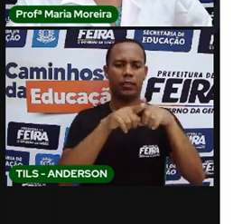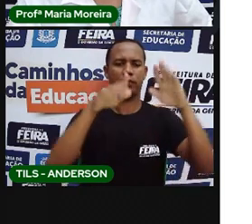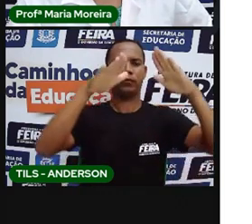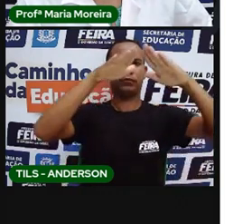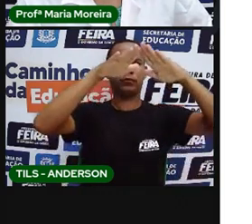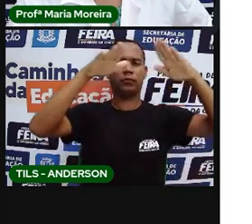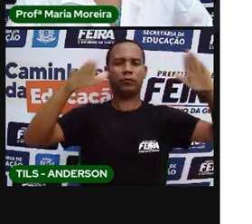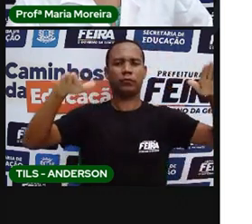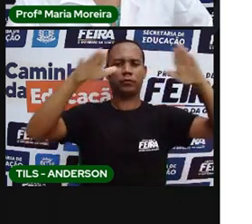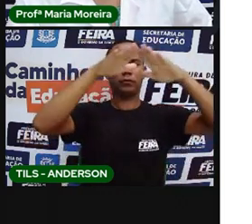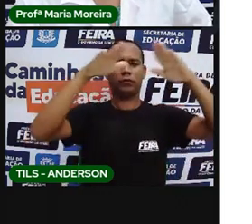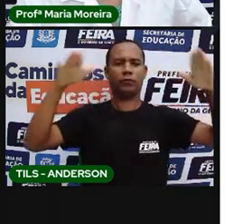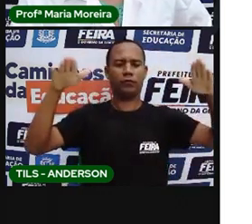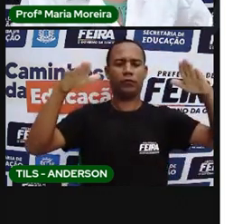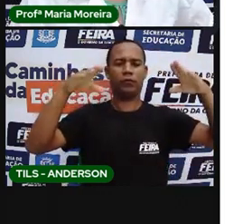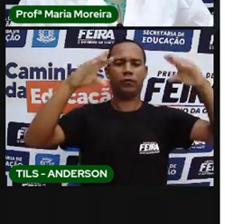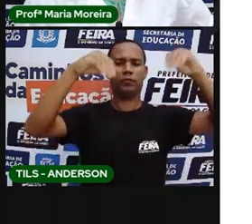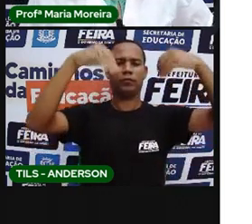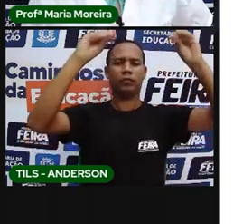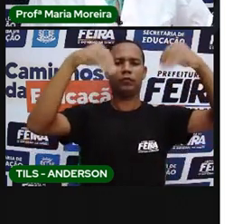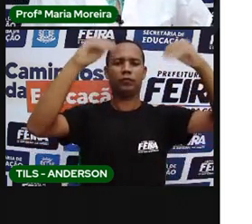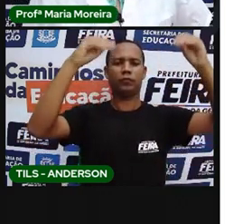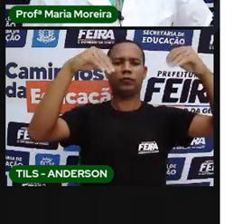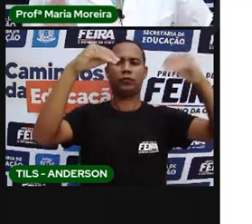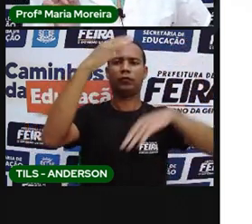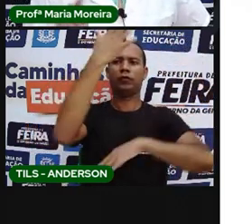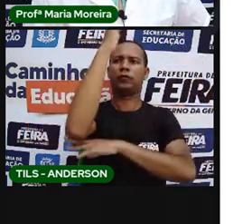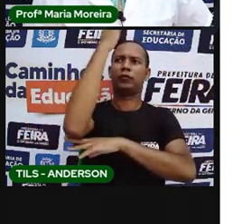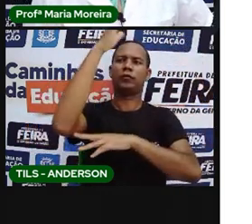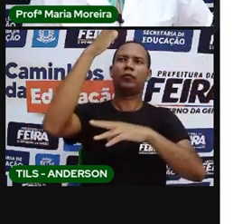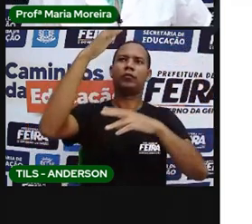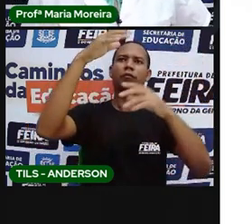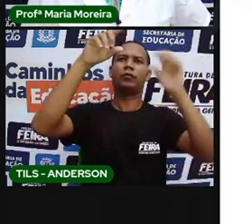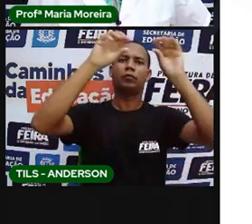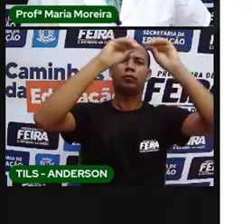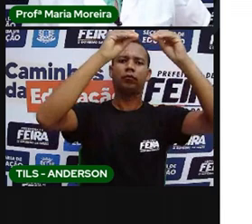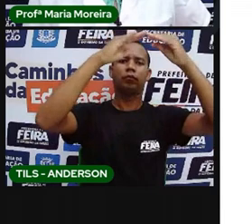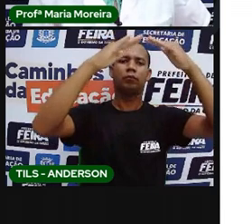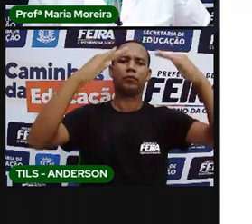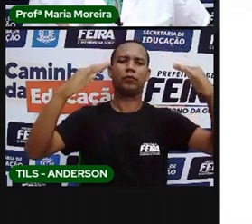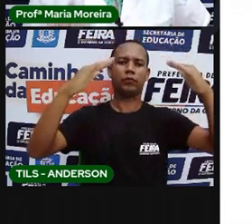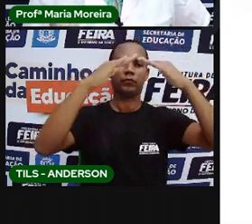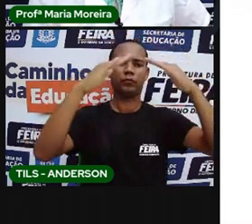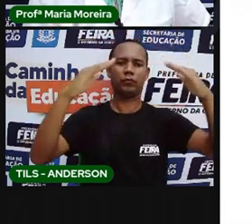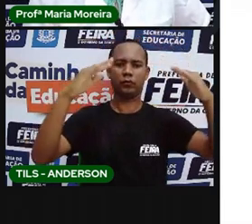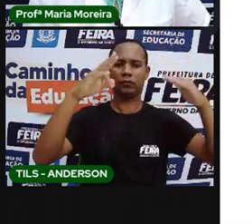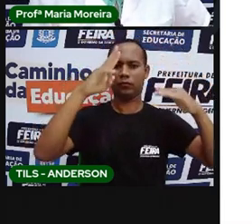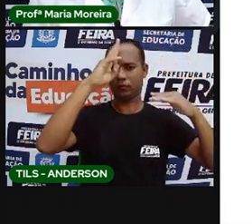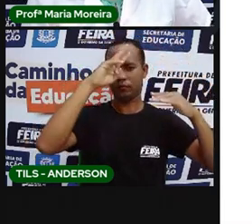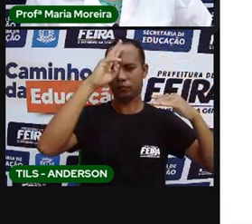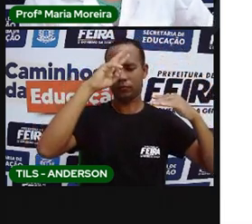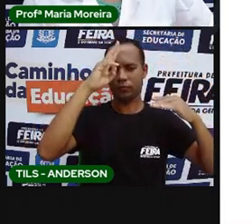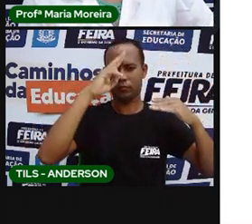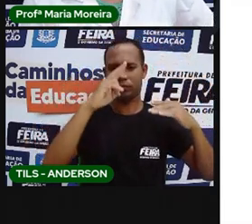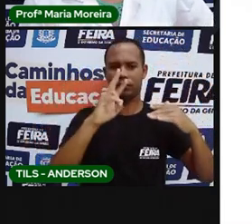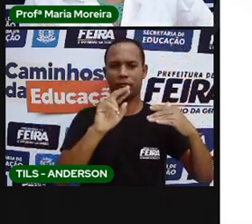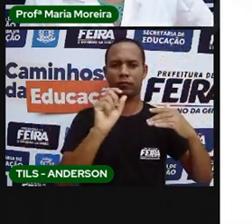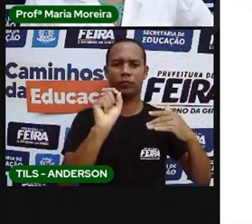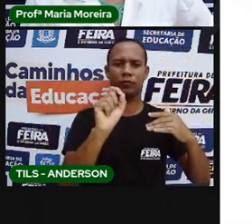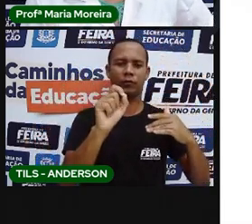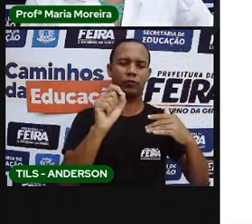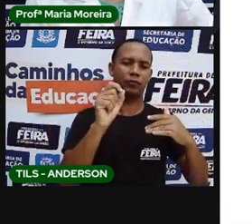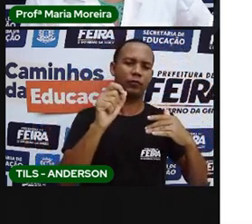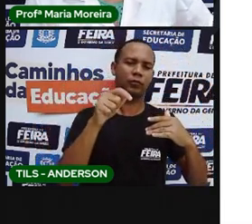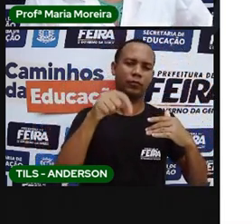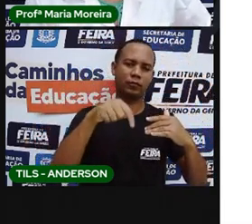trançada ou grandes folhas de ar. Vamos observar aqui essa imagem. Lembra bem as nossas casas de taipa aqui do